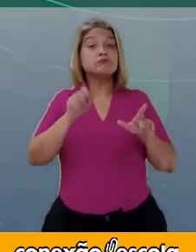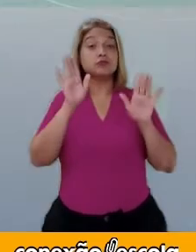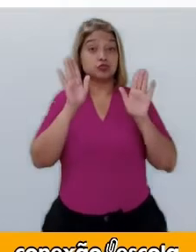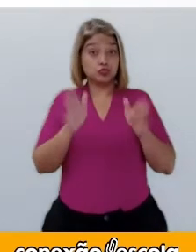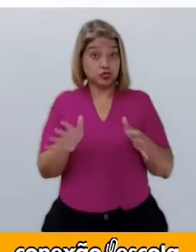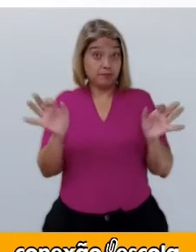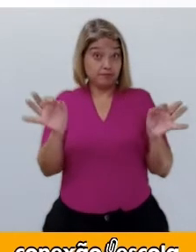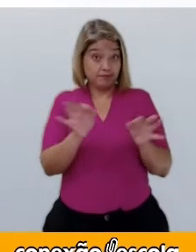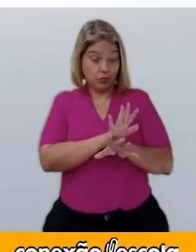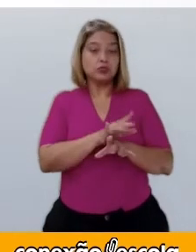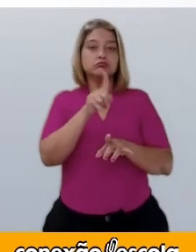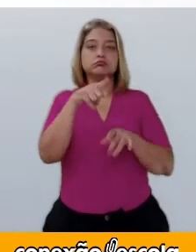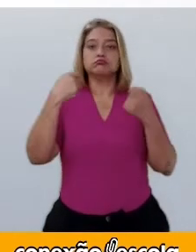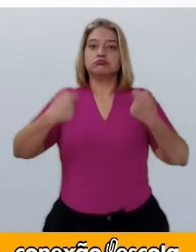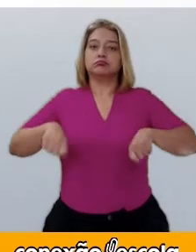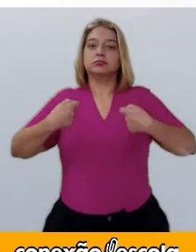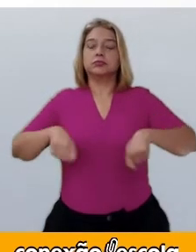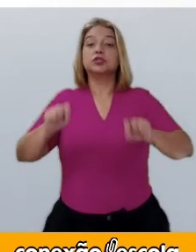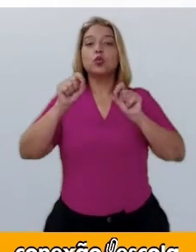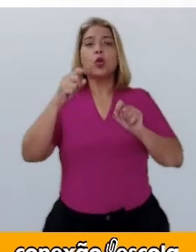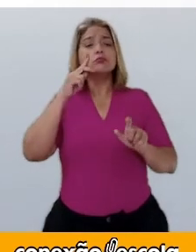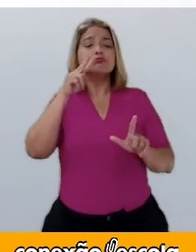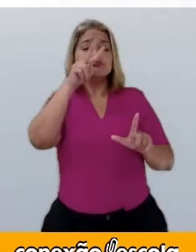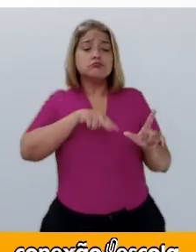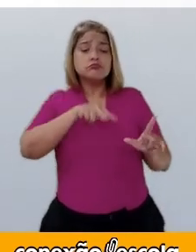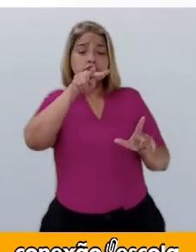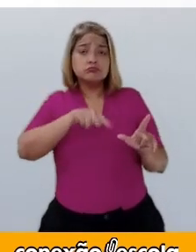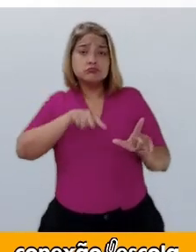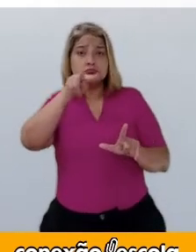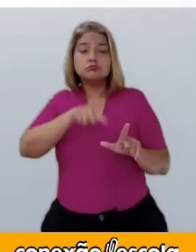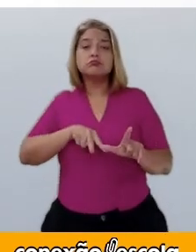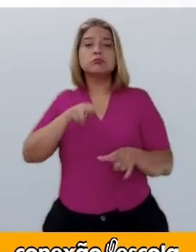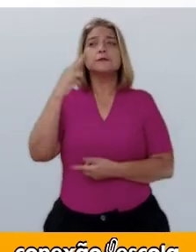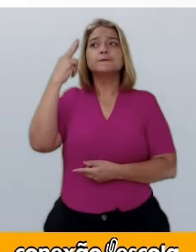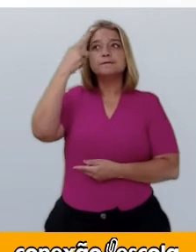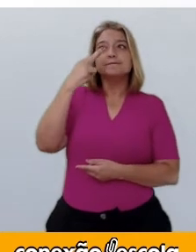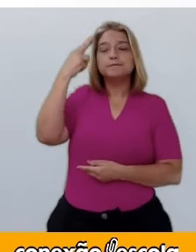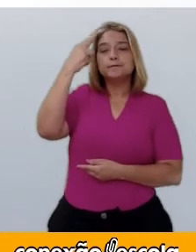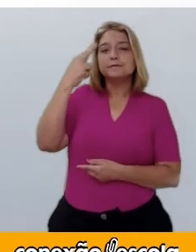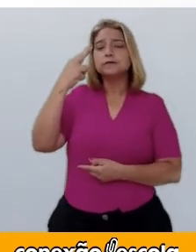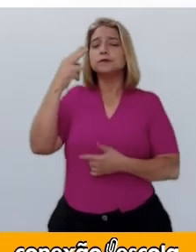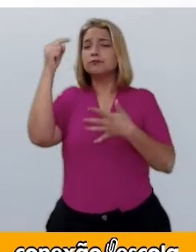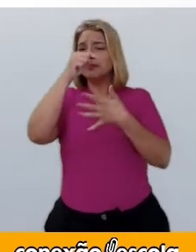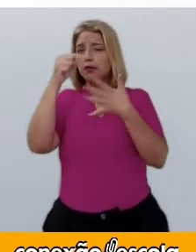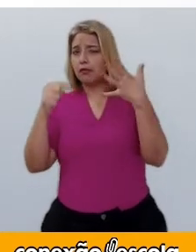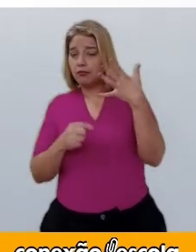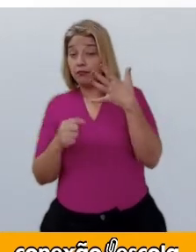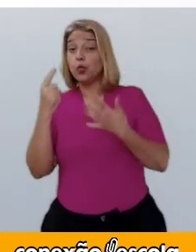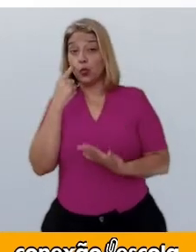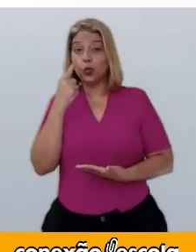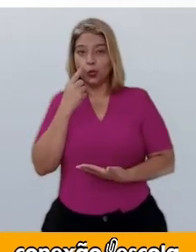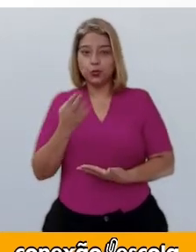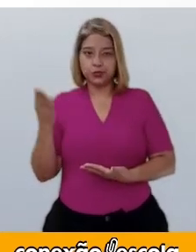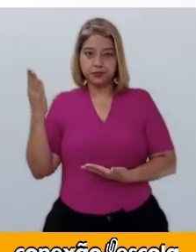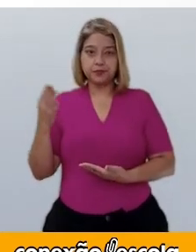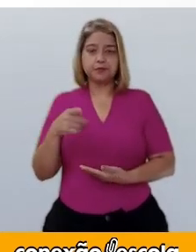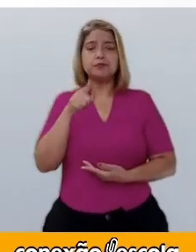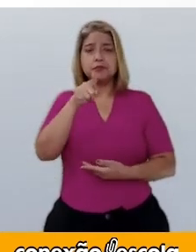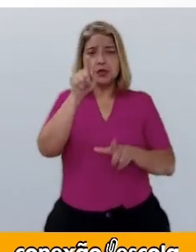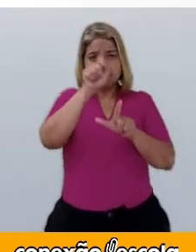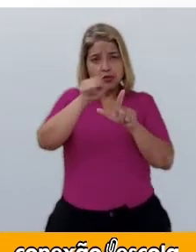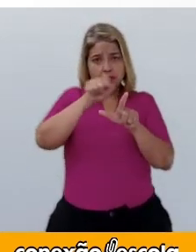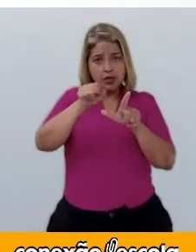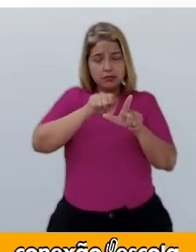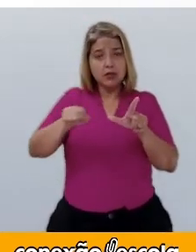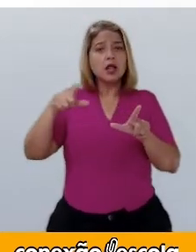bilhete, é necessário revisar e refletir sobre alguns pontos. O seu bilhete